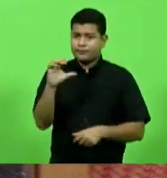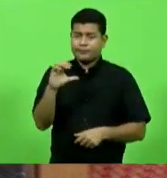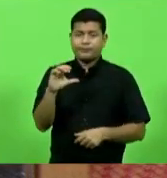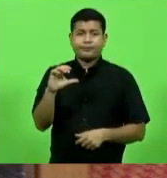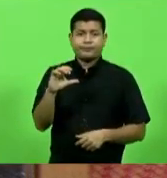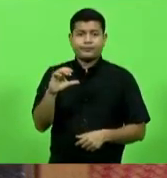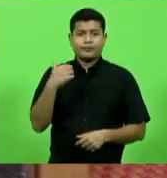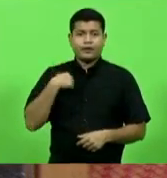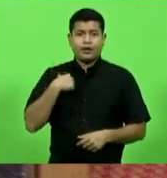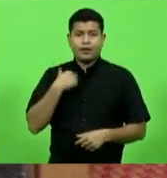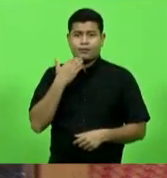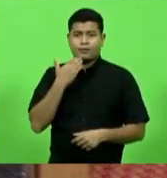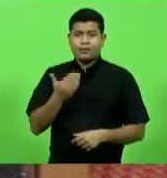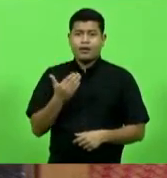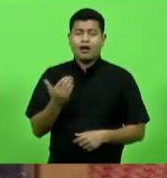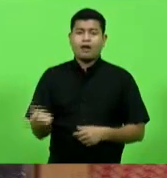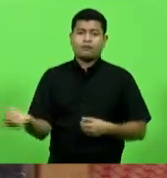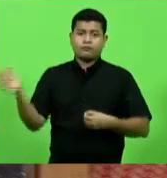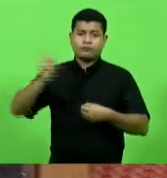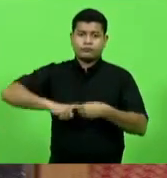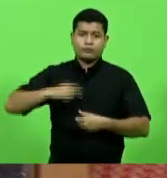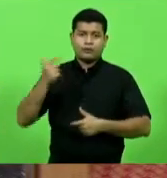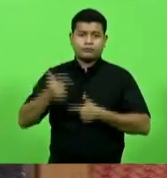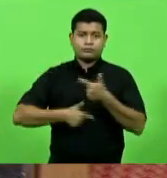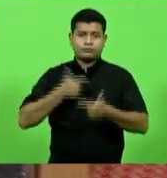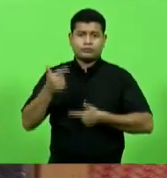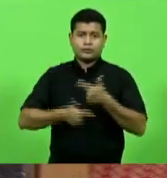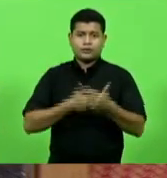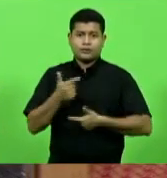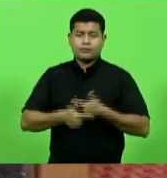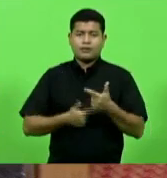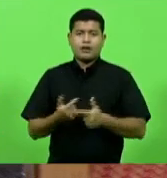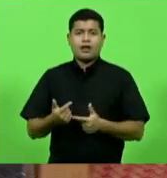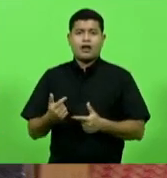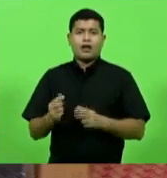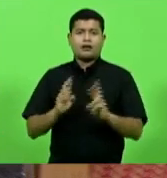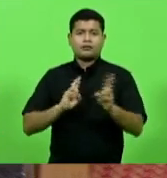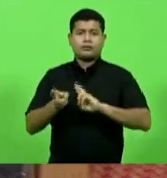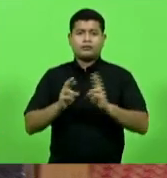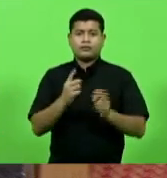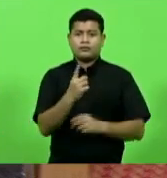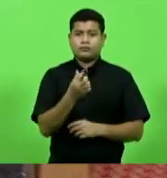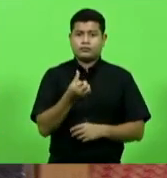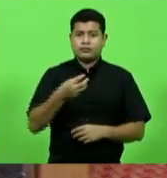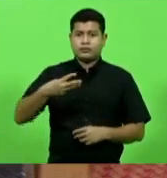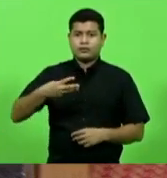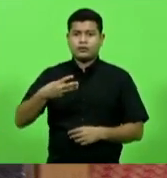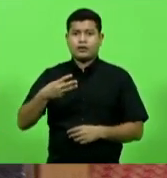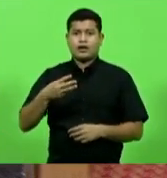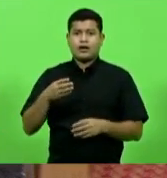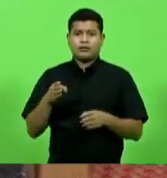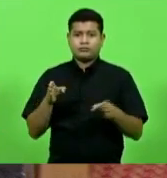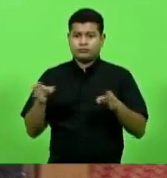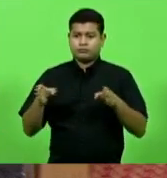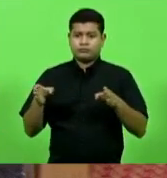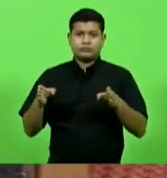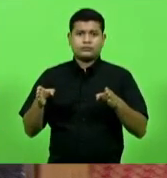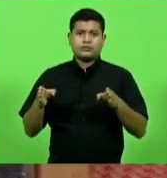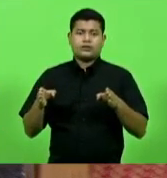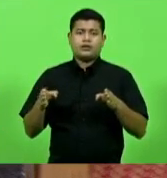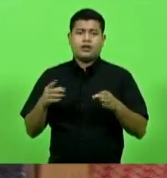qual solicita a retomada das obras da rodovia 163 trecho compreendido entre os